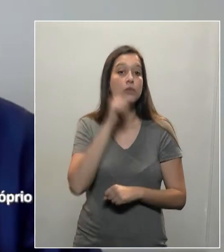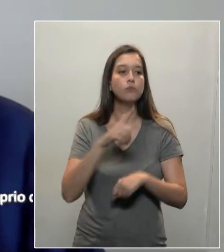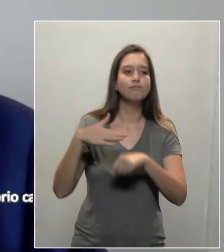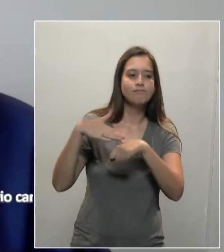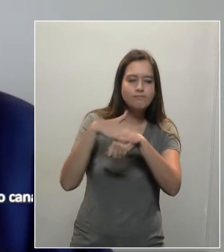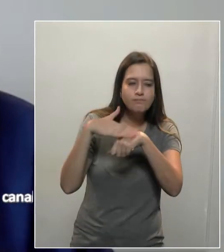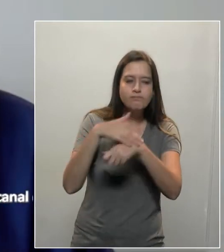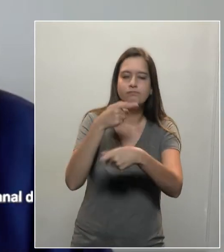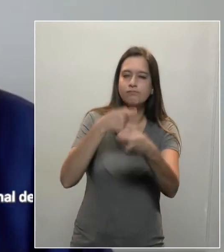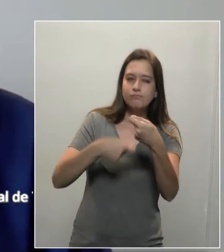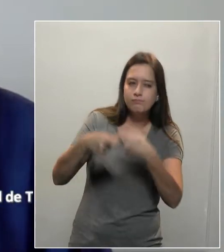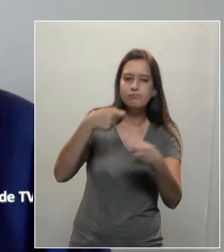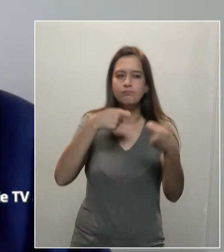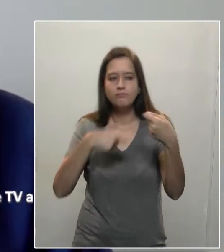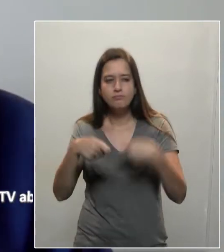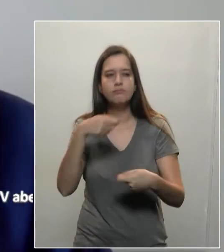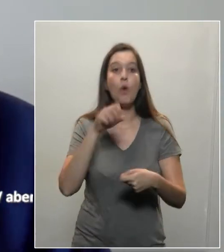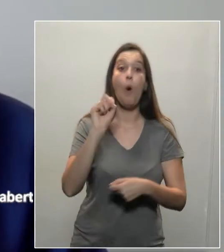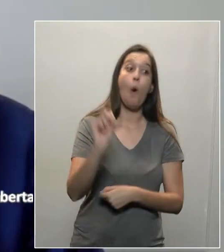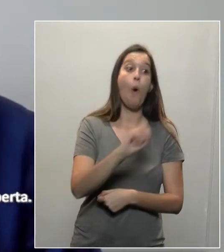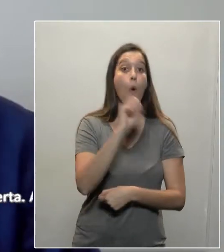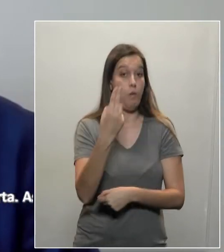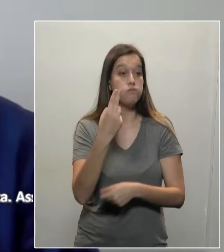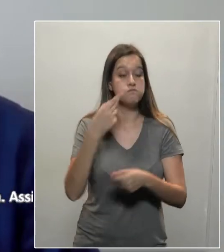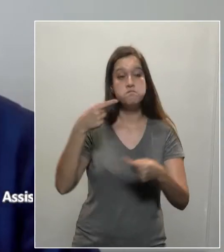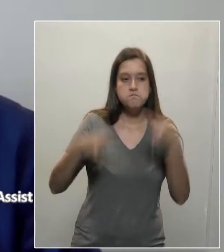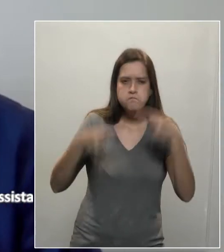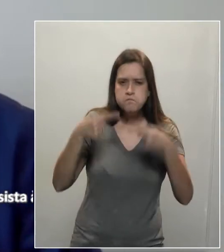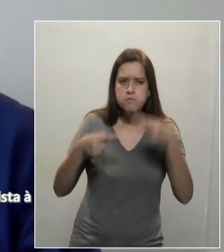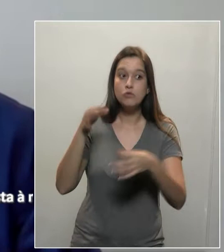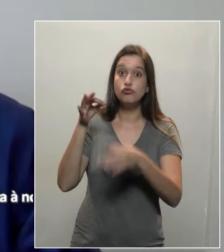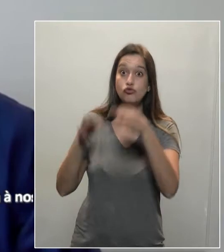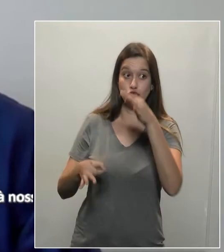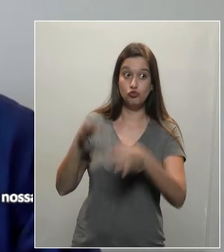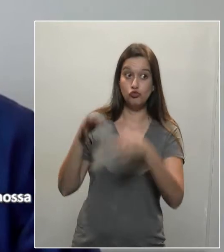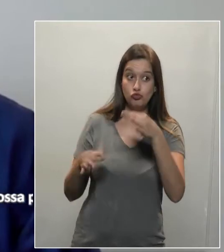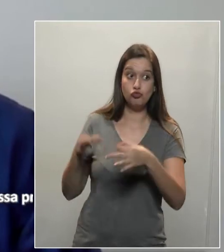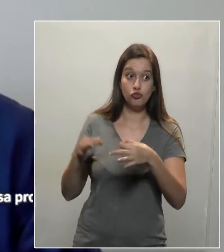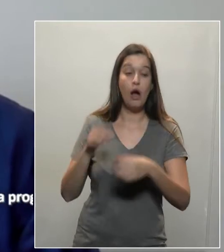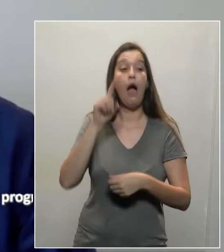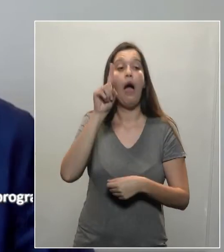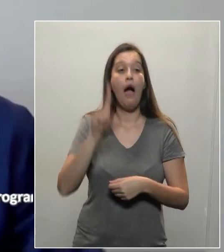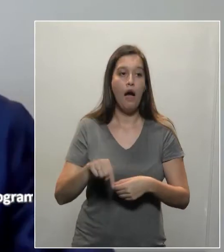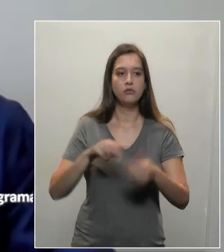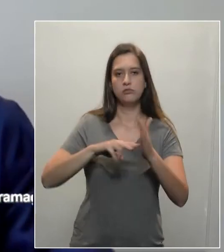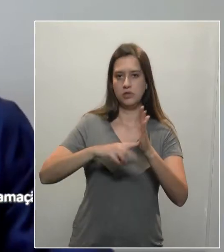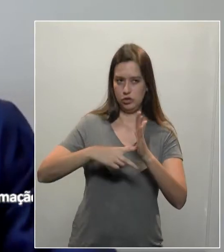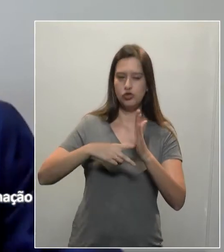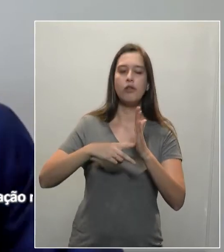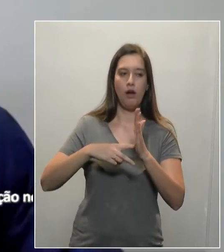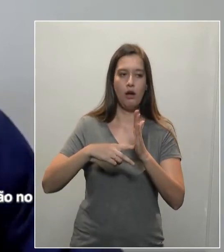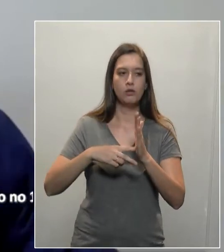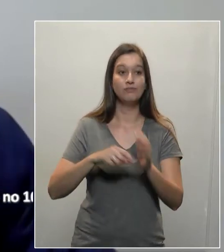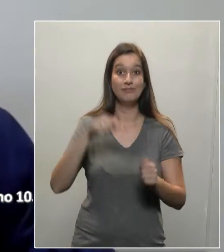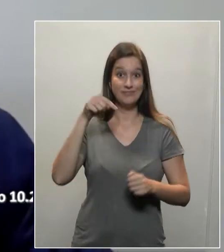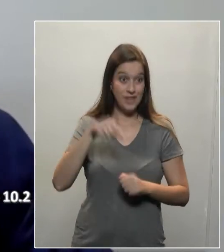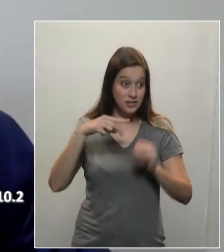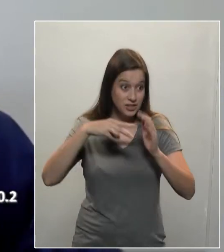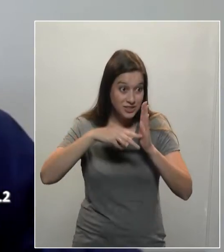ou para discutir em juízo o direito dos servidores, chama-se sindicato. Os sindicatos